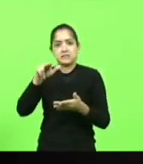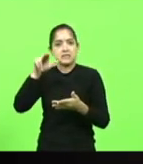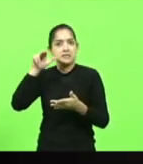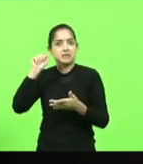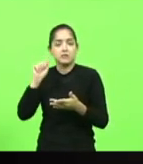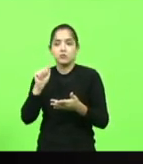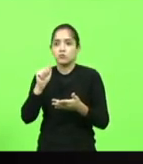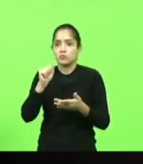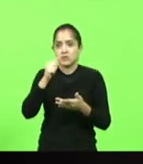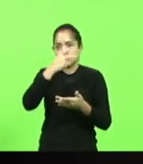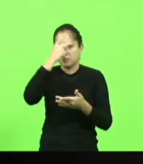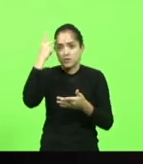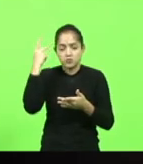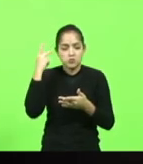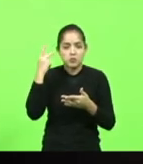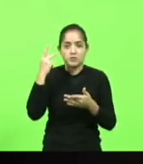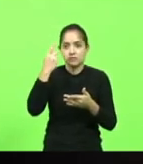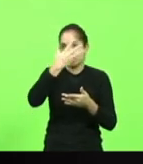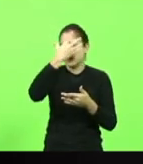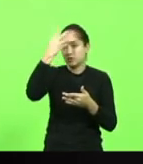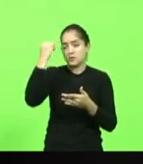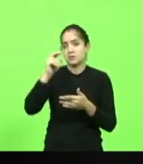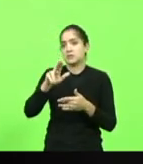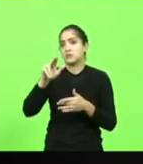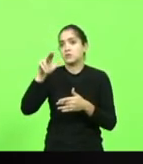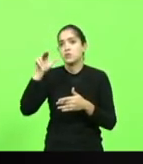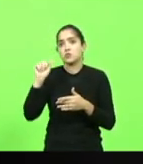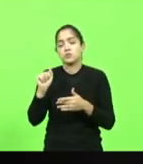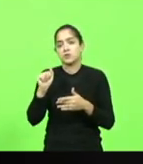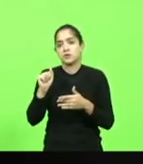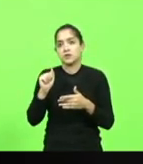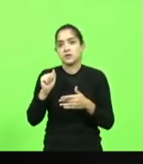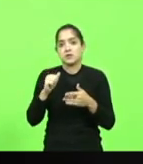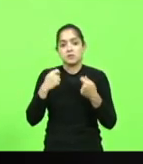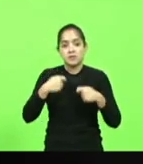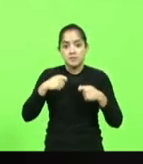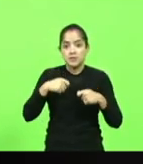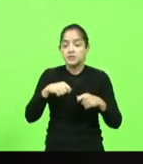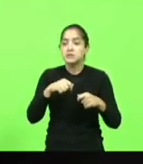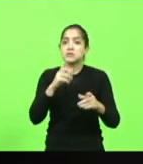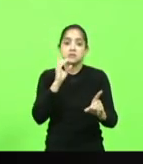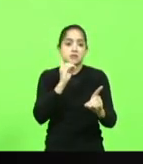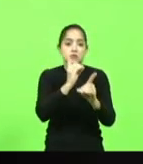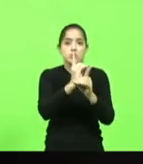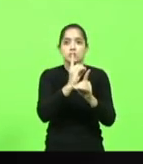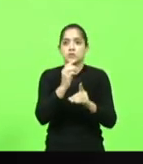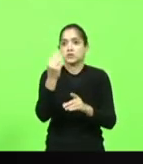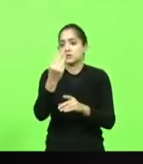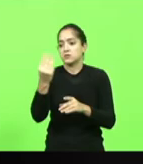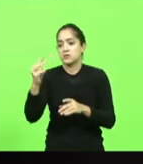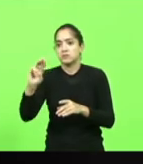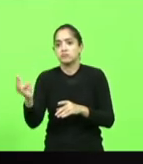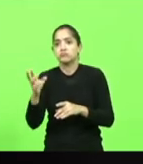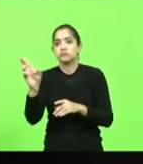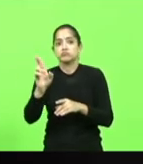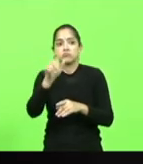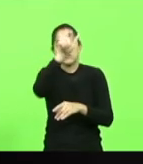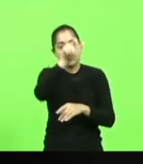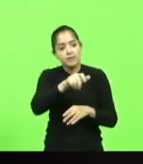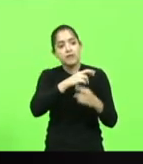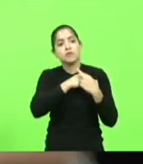assunto até que voltem para os cofres públicos os 33 milhões de reais ou que alguém pague que não